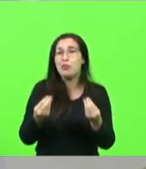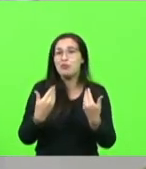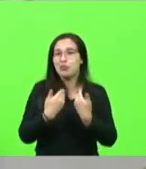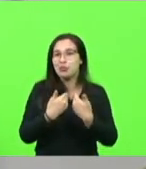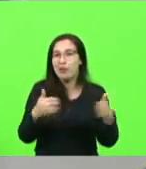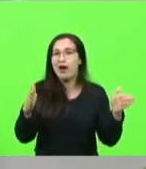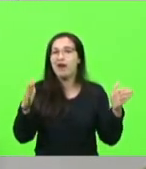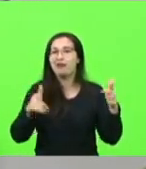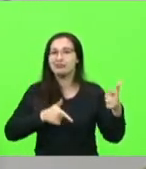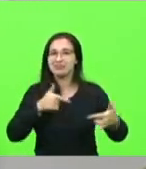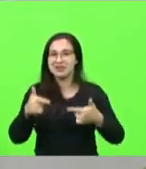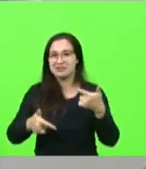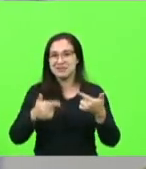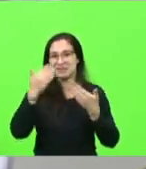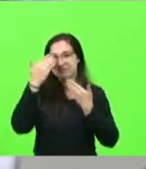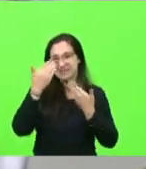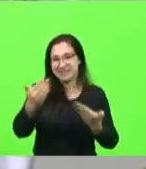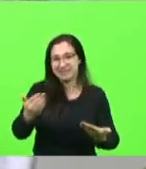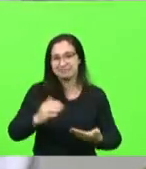Obrigada.